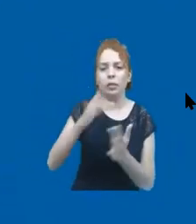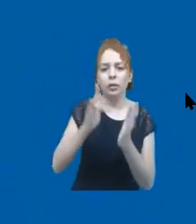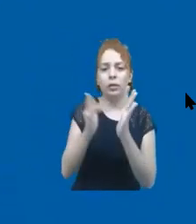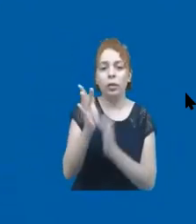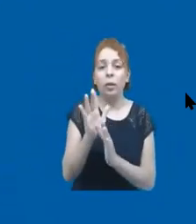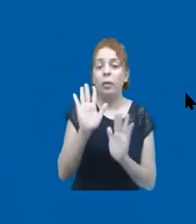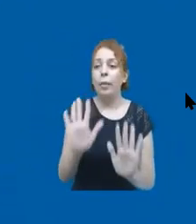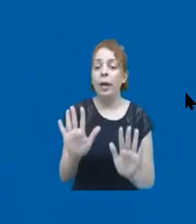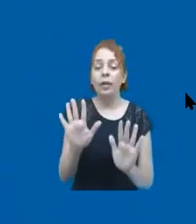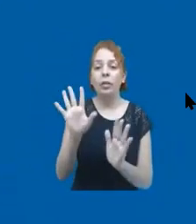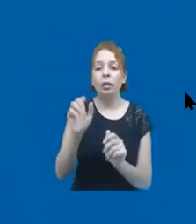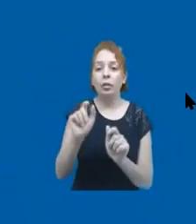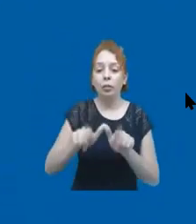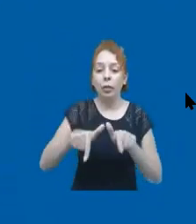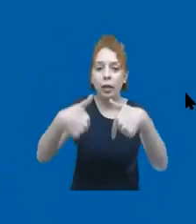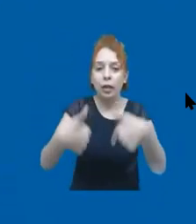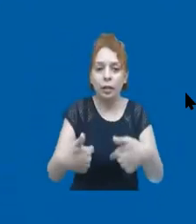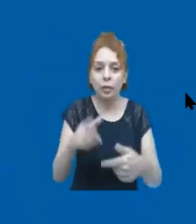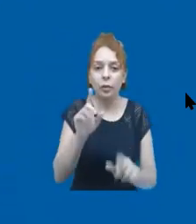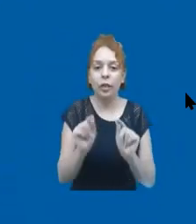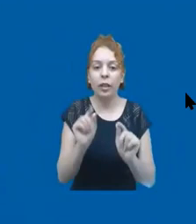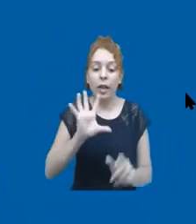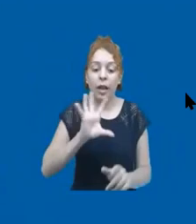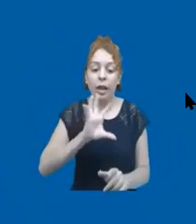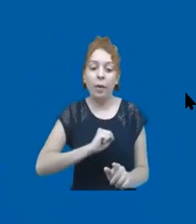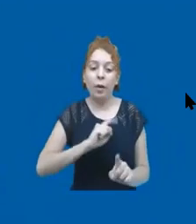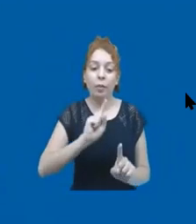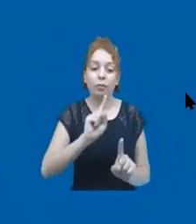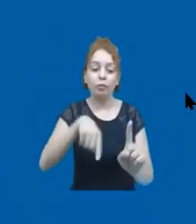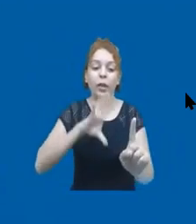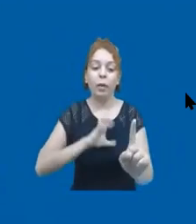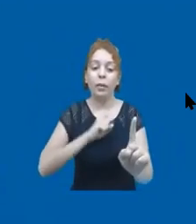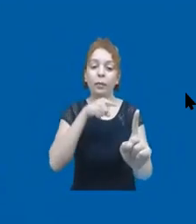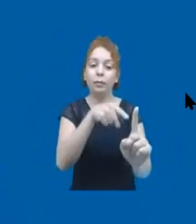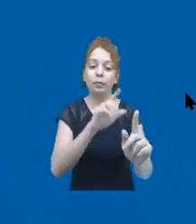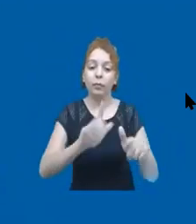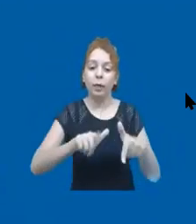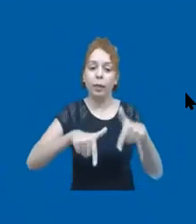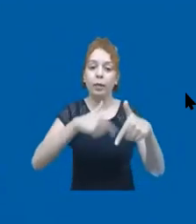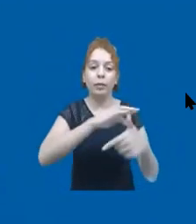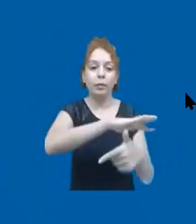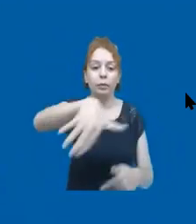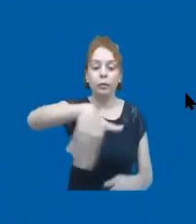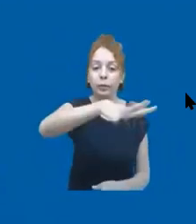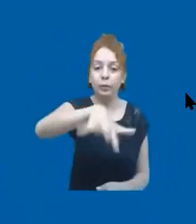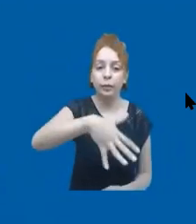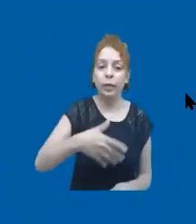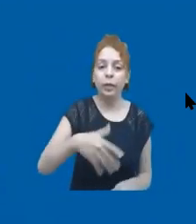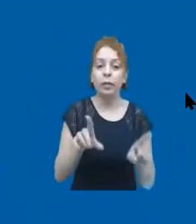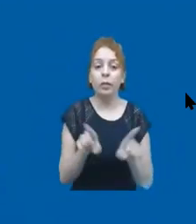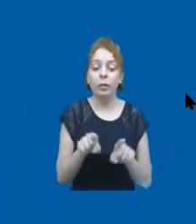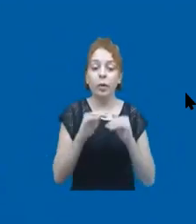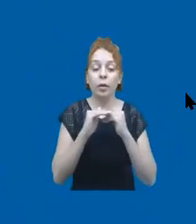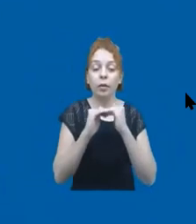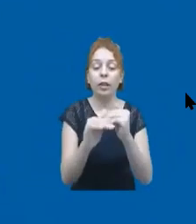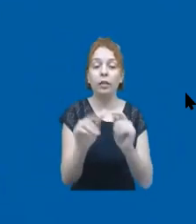de entender, né? Que é amar o próximo e não fazer ao próximo o que você não quer que faça a ti próprio. Portanto, pra mim, igualdade,